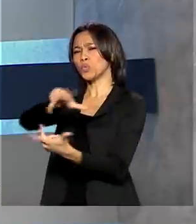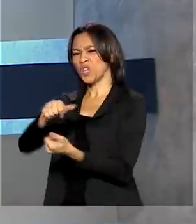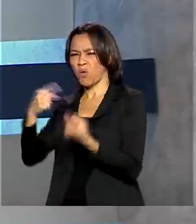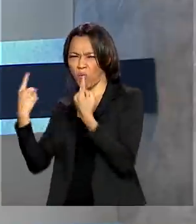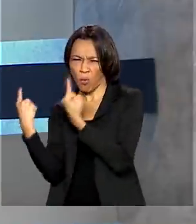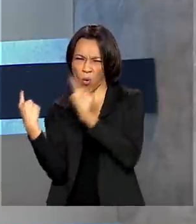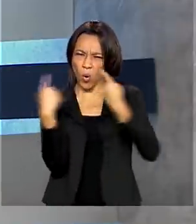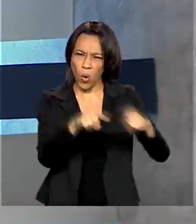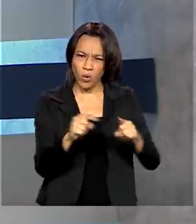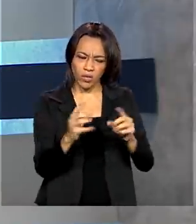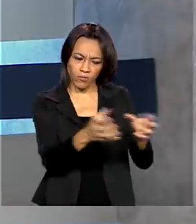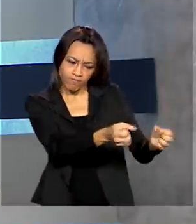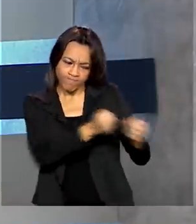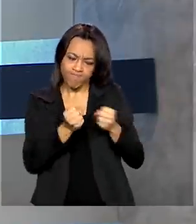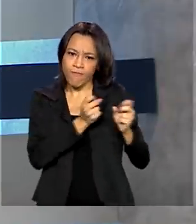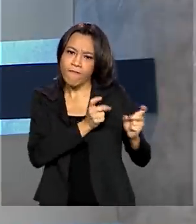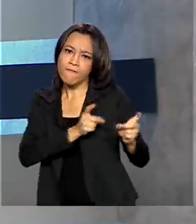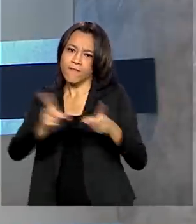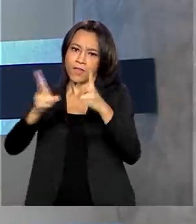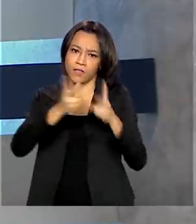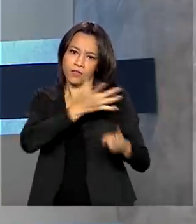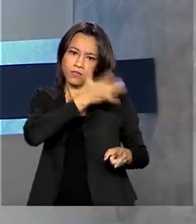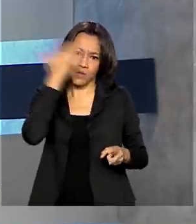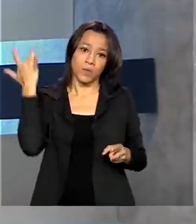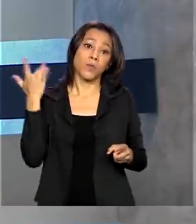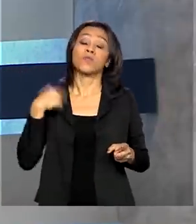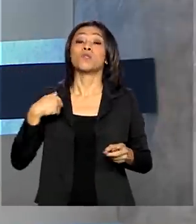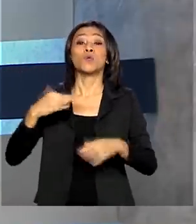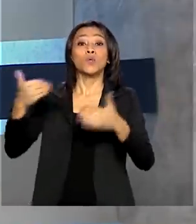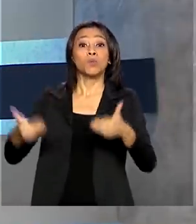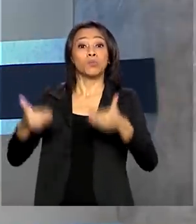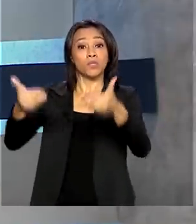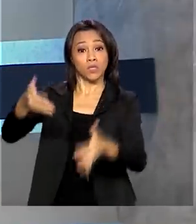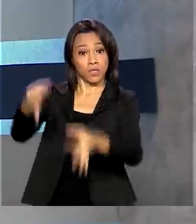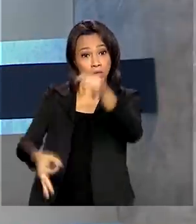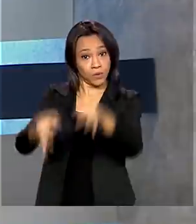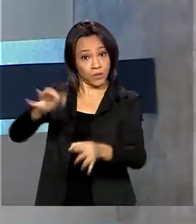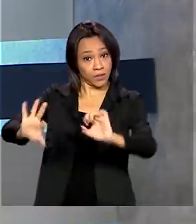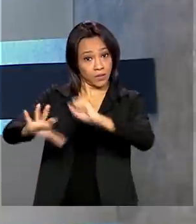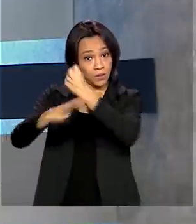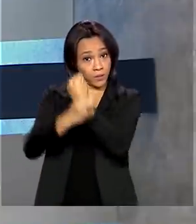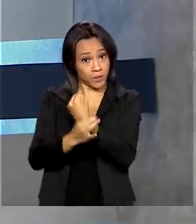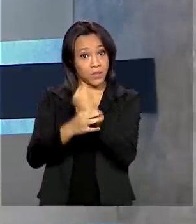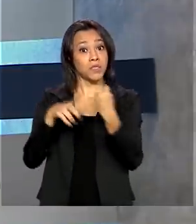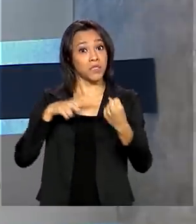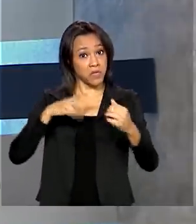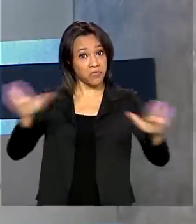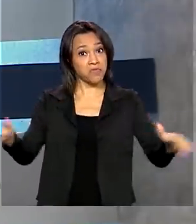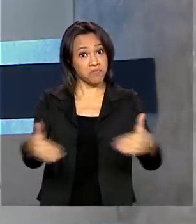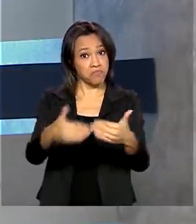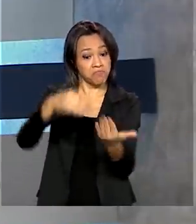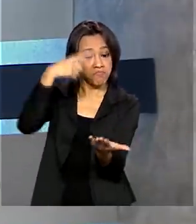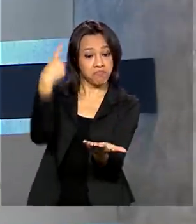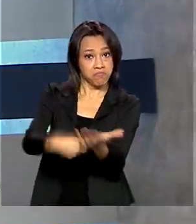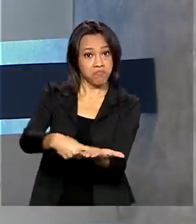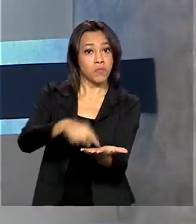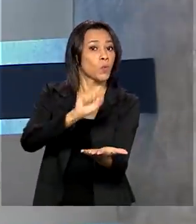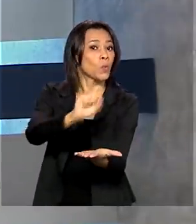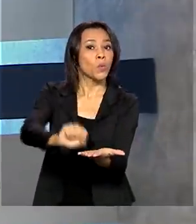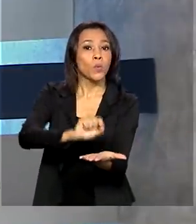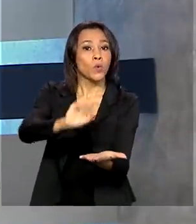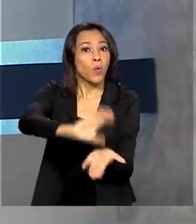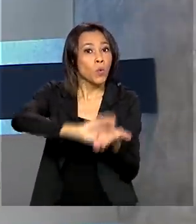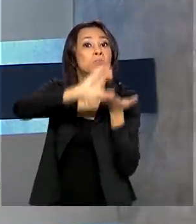Tráfico de Pessoas, o Ministério da Justiça e Segurança Pública fechou um acordo com o Conselho Nacional de Justiça para fortalecer o